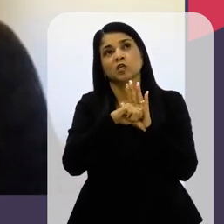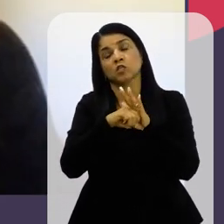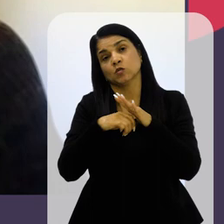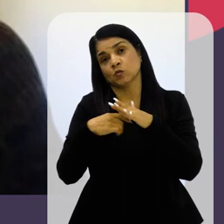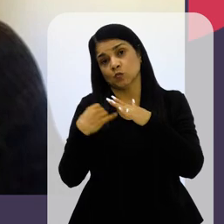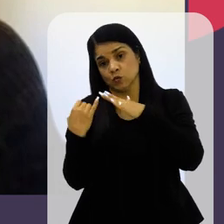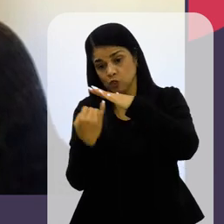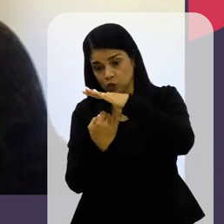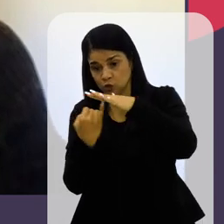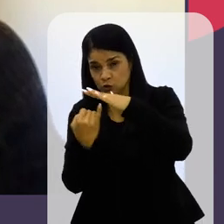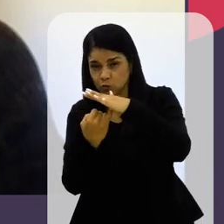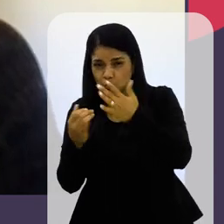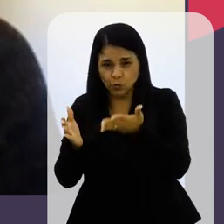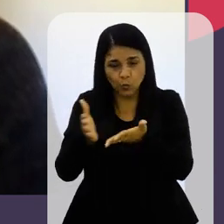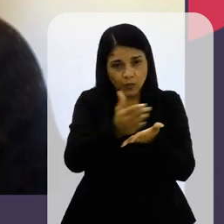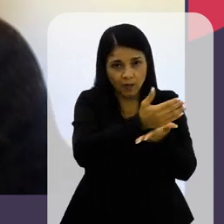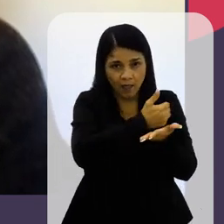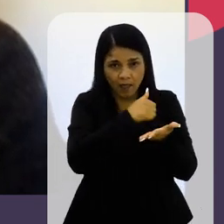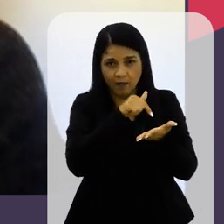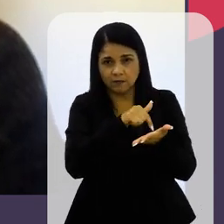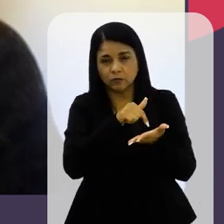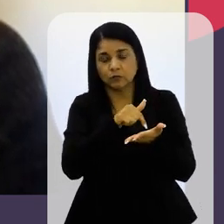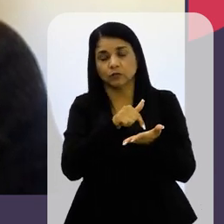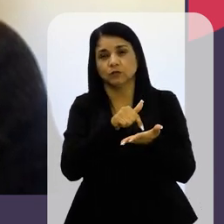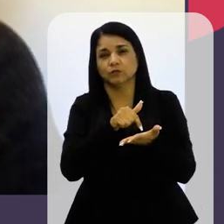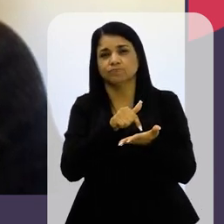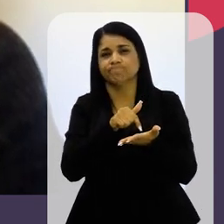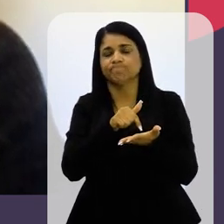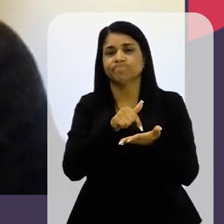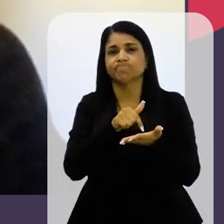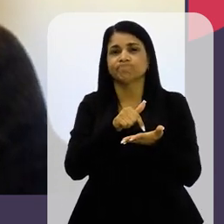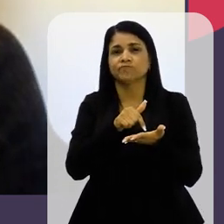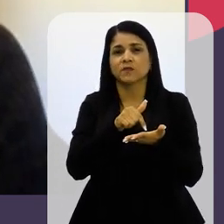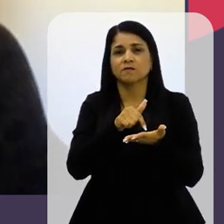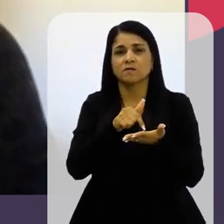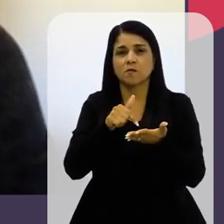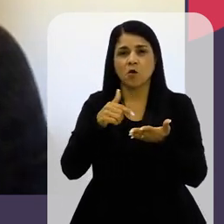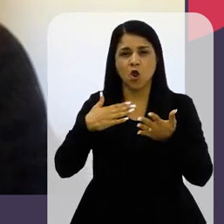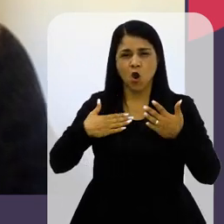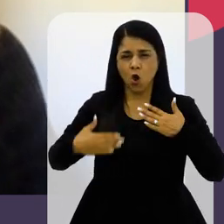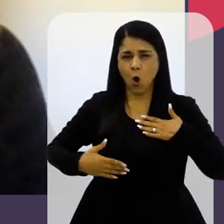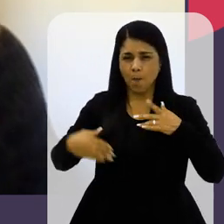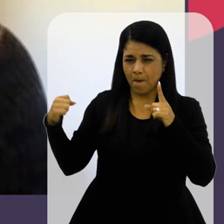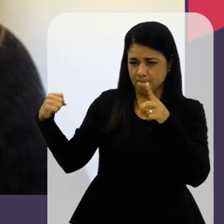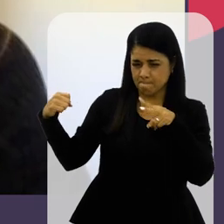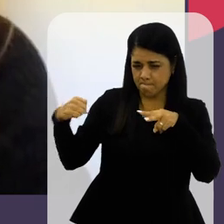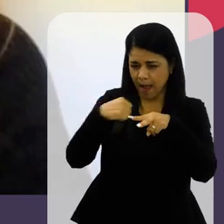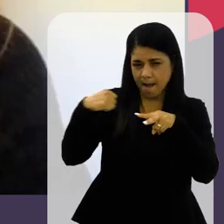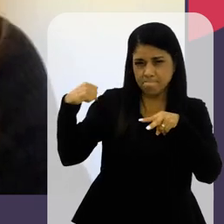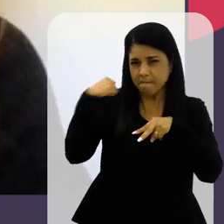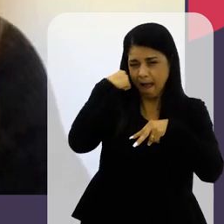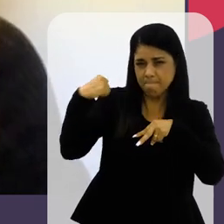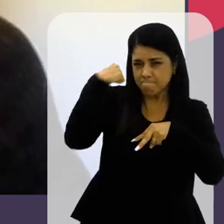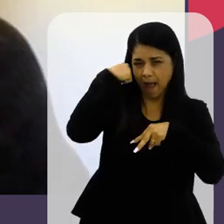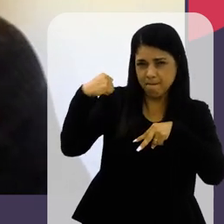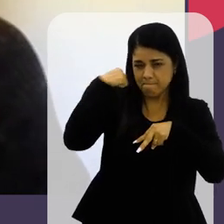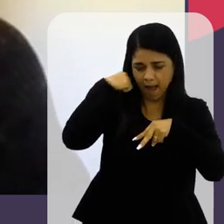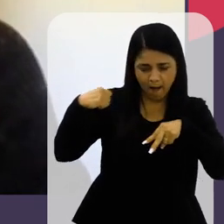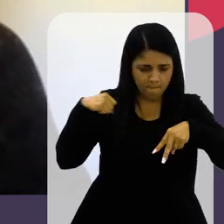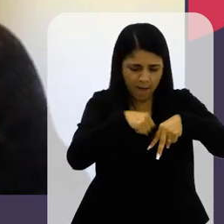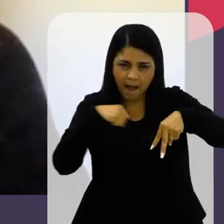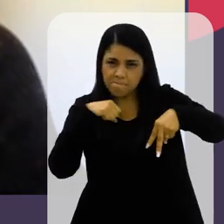Instituto NAC Ele que denominou algumas Essas lesões corporais Principalmente